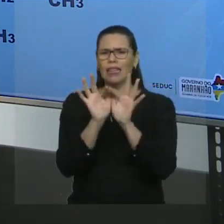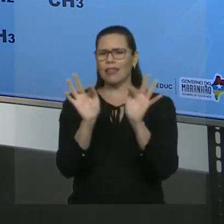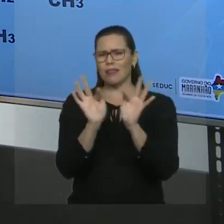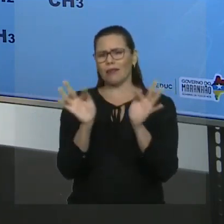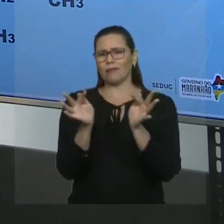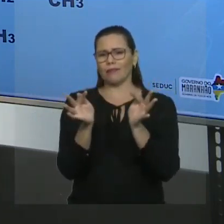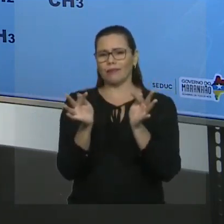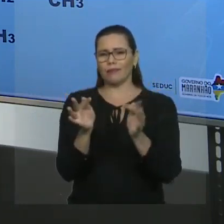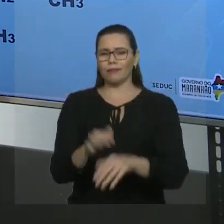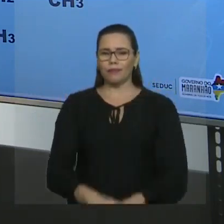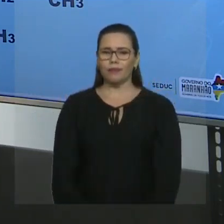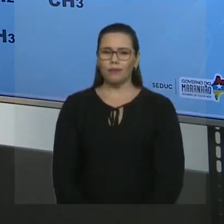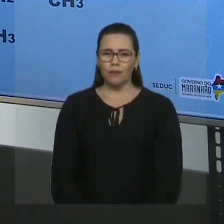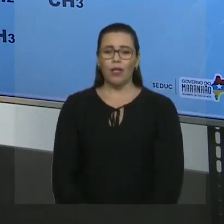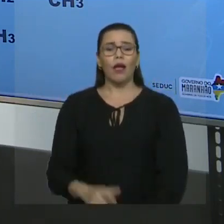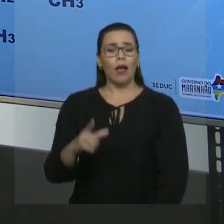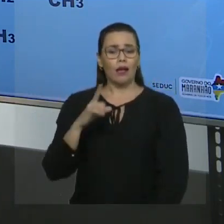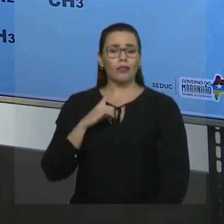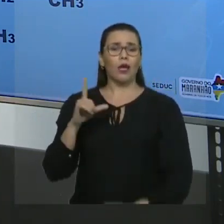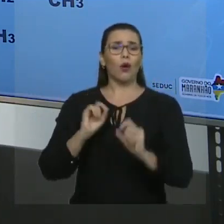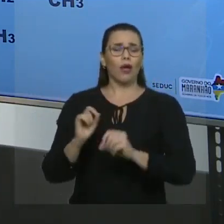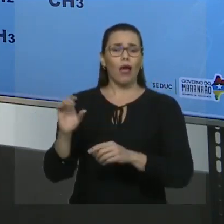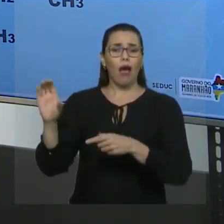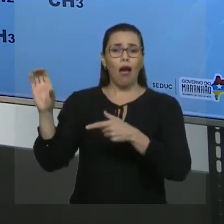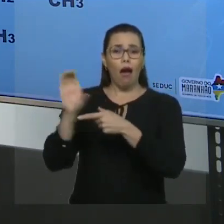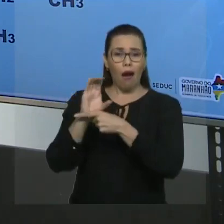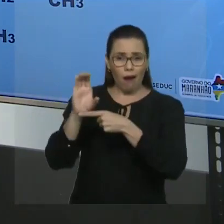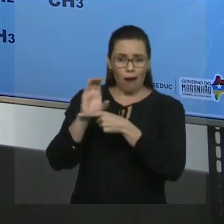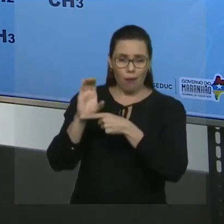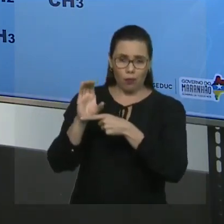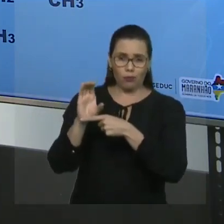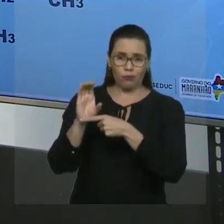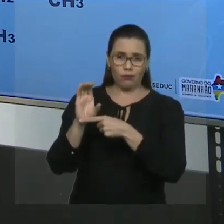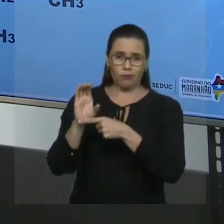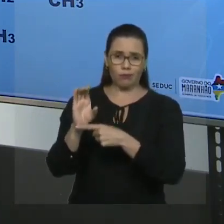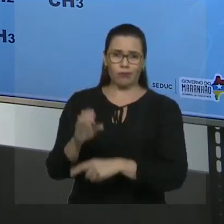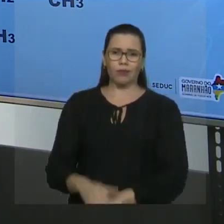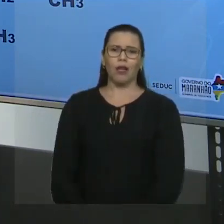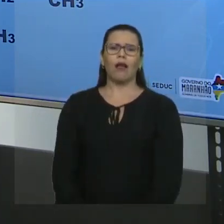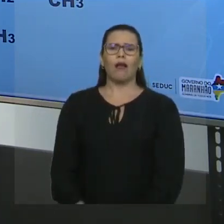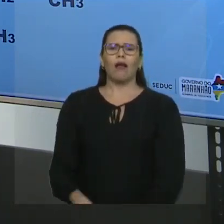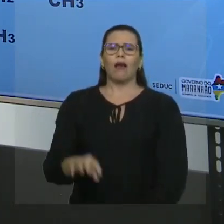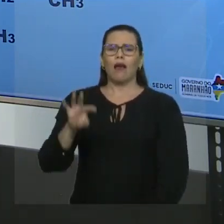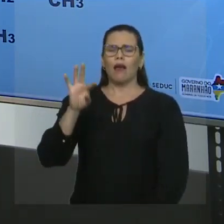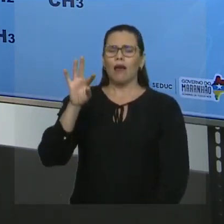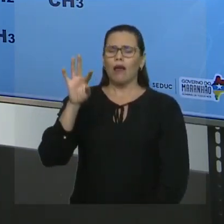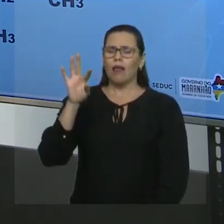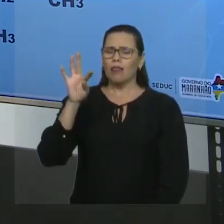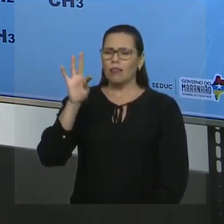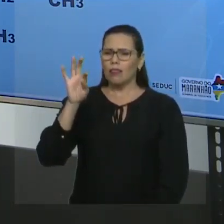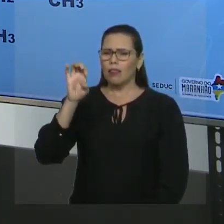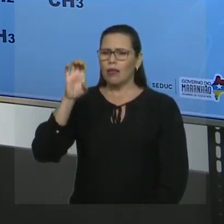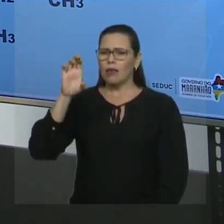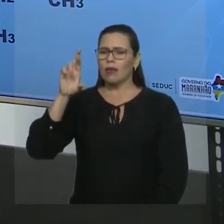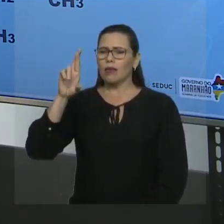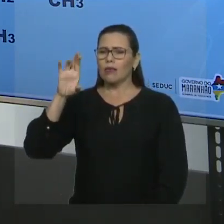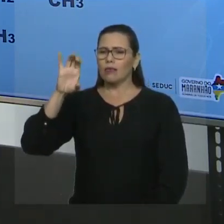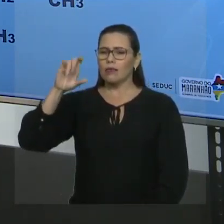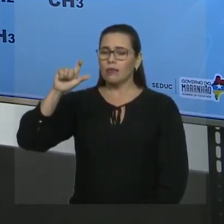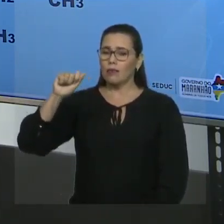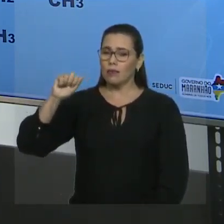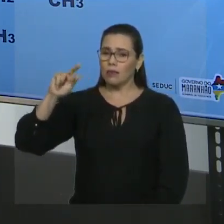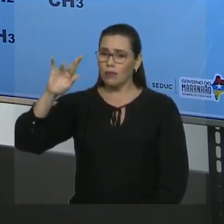por apresentarem carbonos terciários e quaternários, essa cadeia é uma cadeia classificada como ramificada.